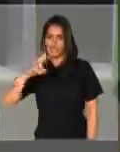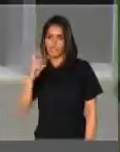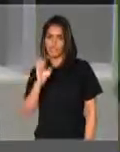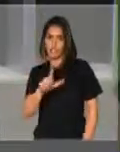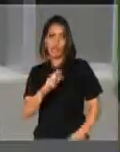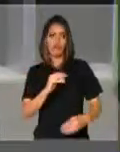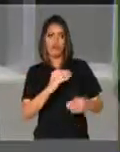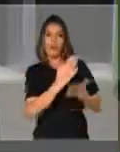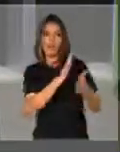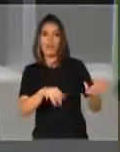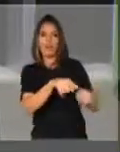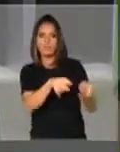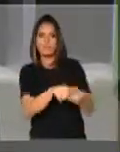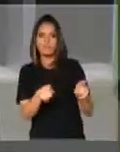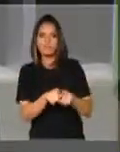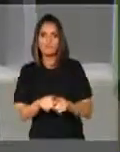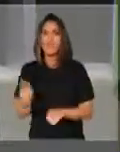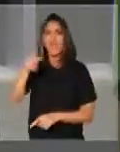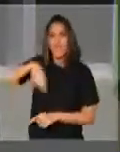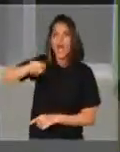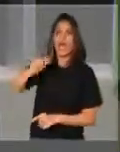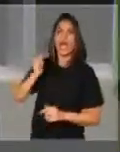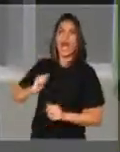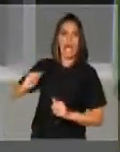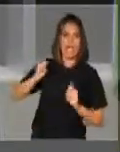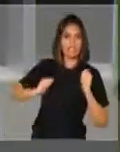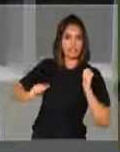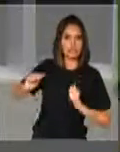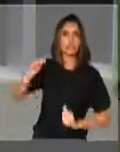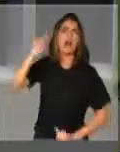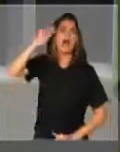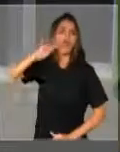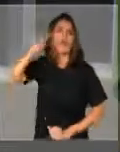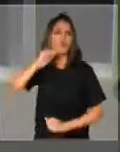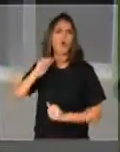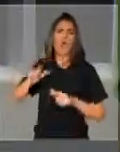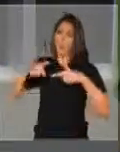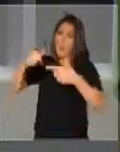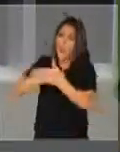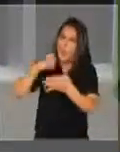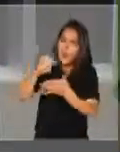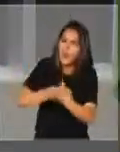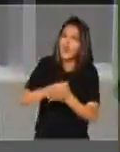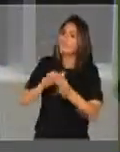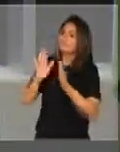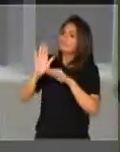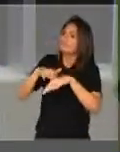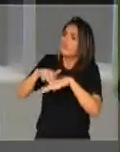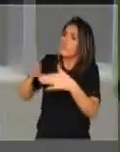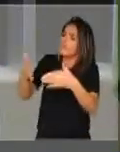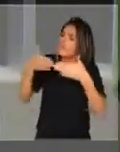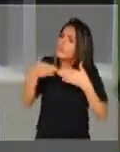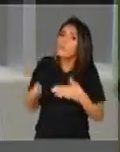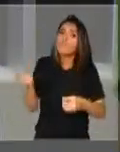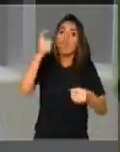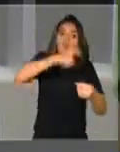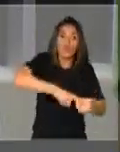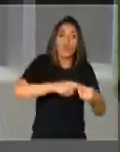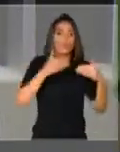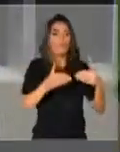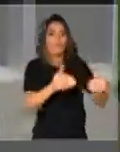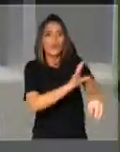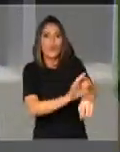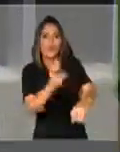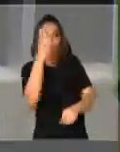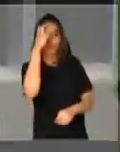luta de artistas, o presidente, naquela época, acabou recuando e recriou o Ministério da Cultura, porque